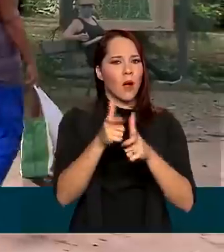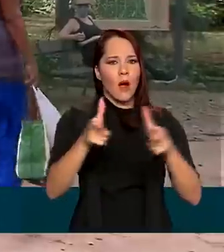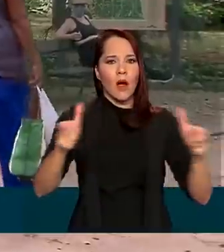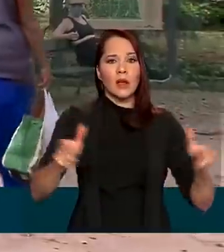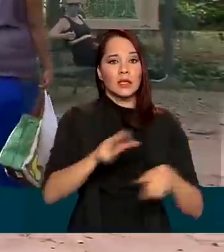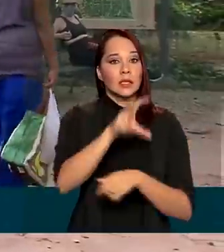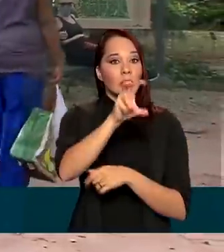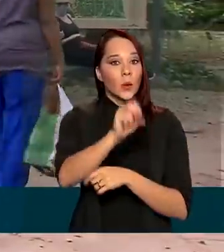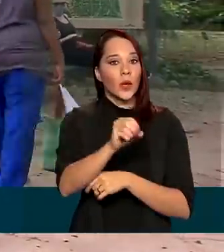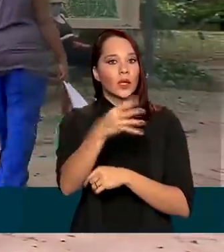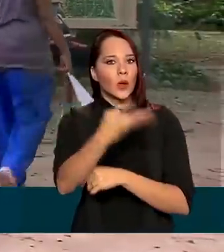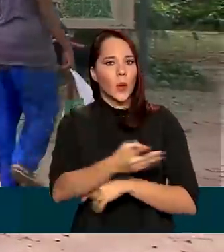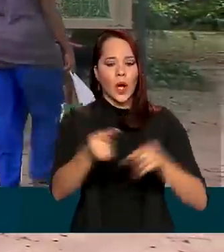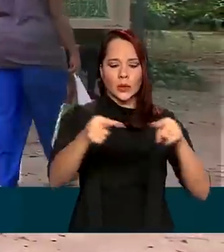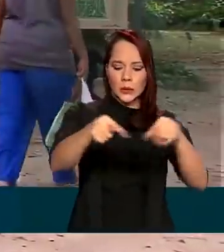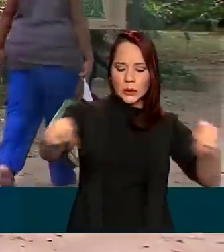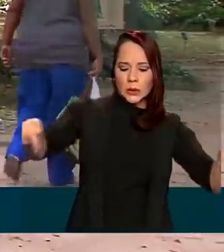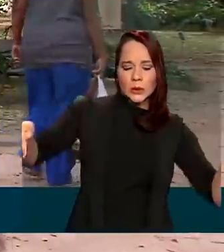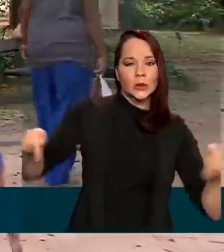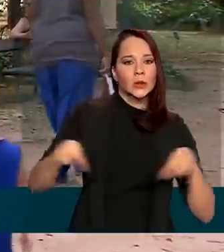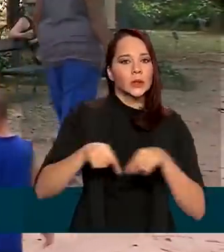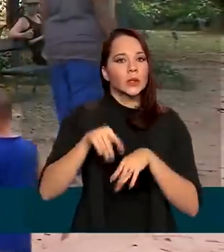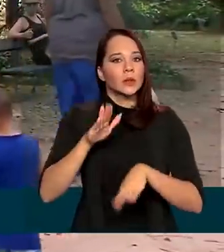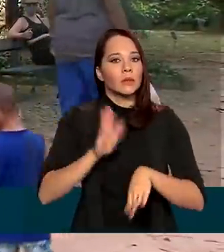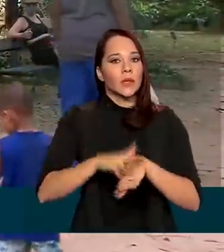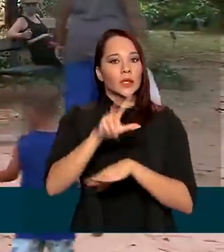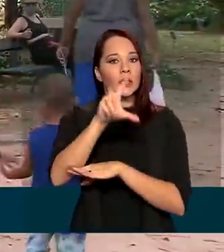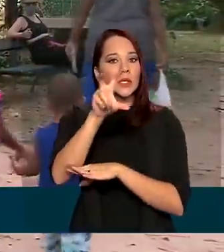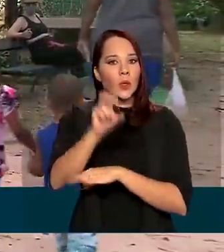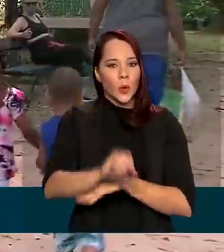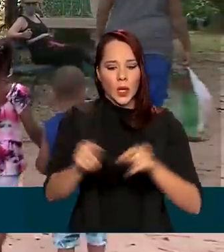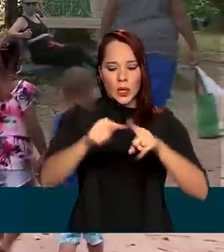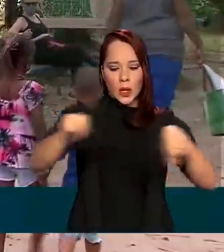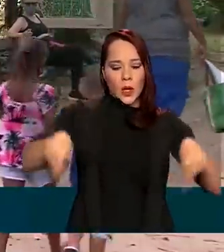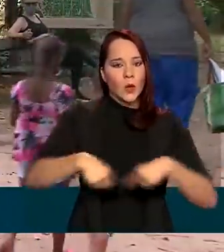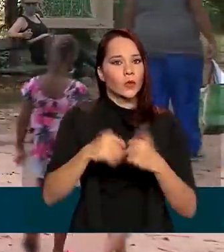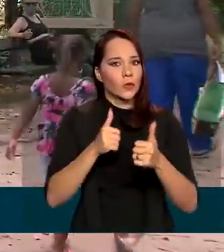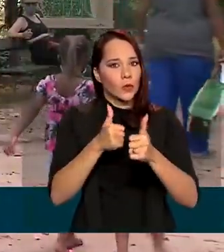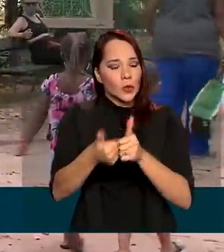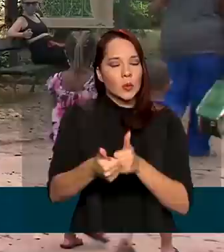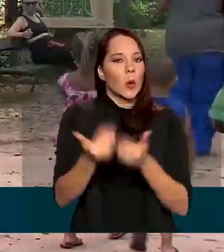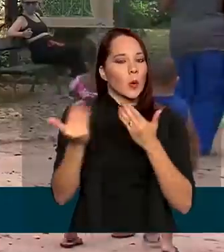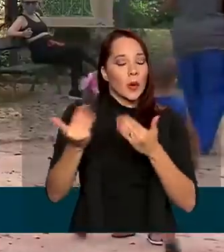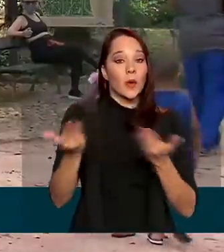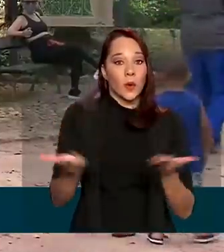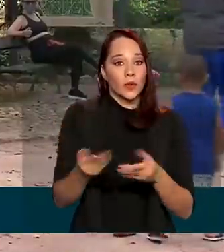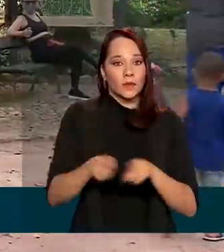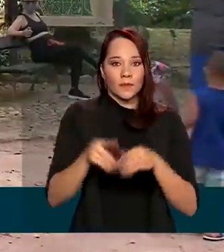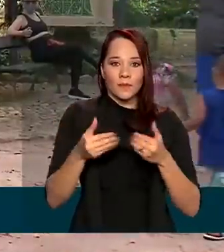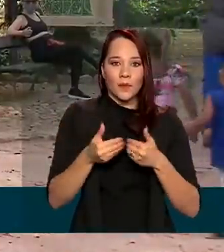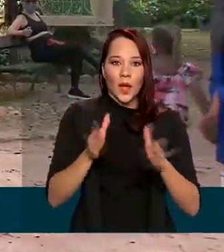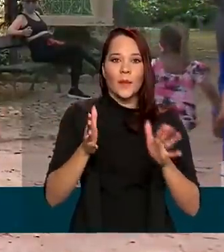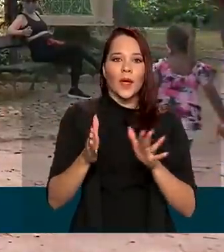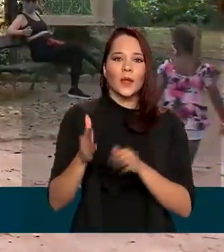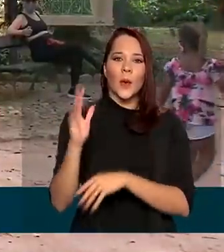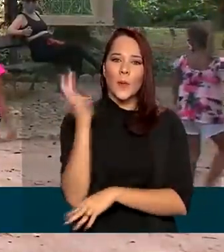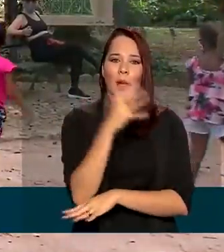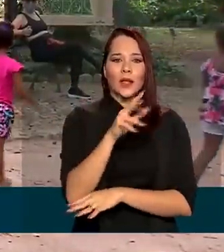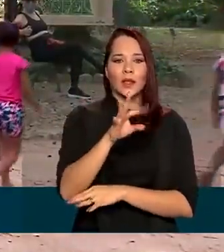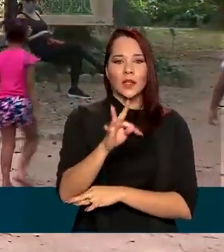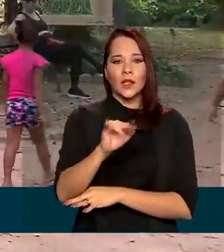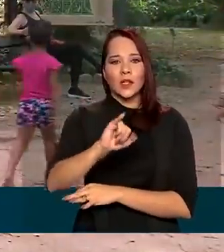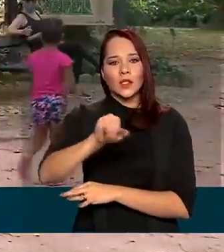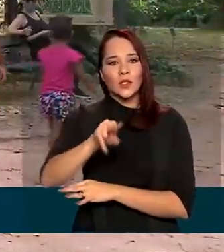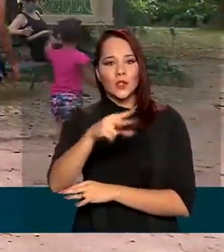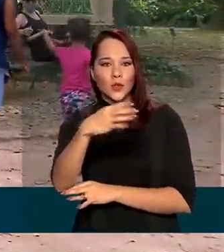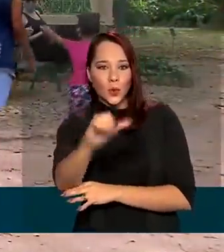São 54 hectares, o equivalente a mais de 50 campos de futebol. E hoje também foi reaberto o Parque Nacional da Tijuca aqui no